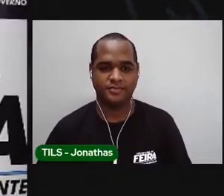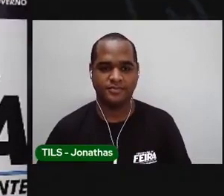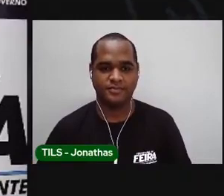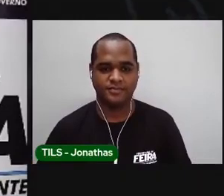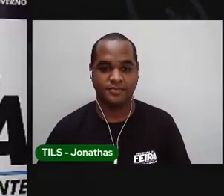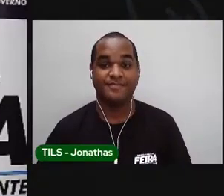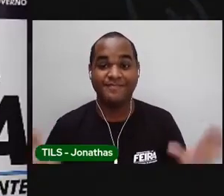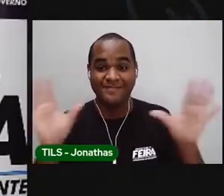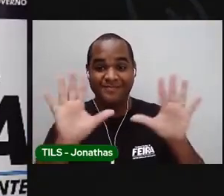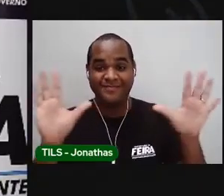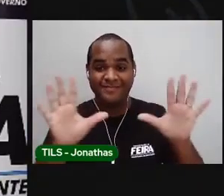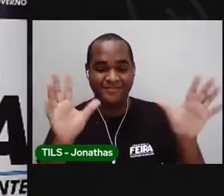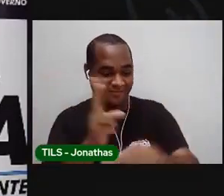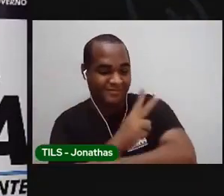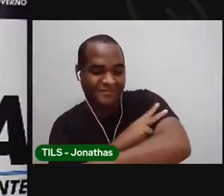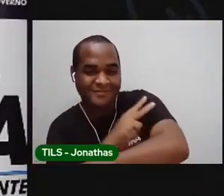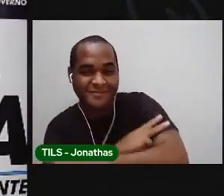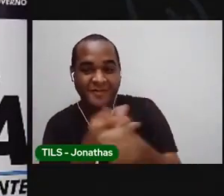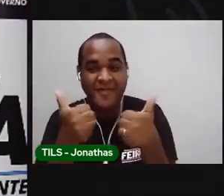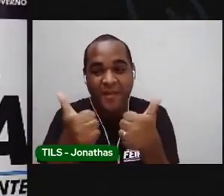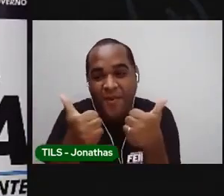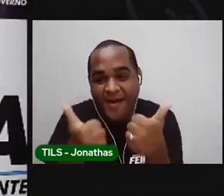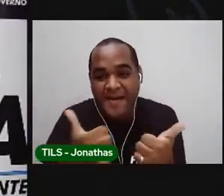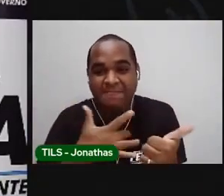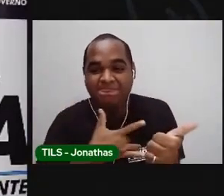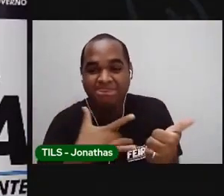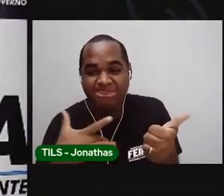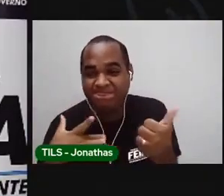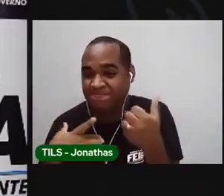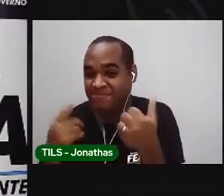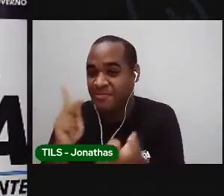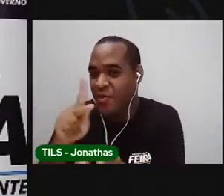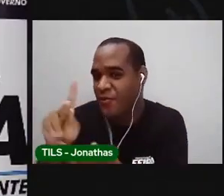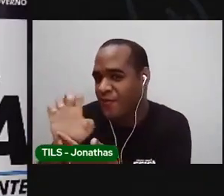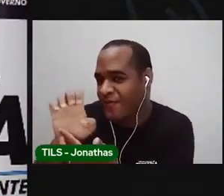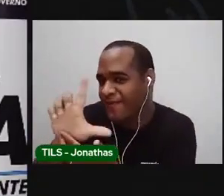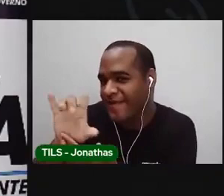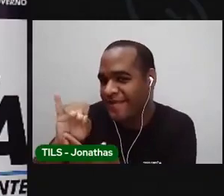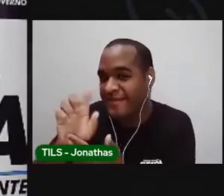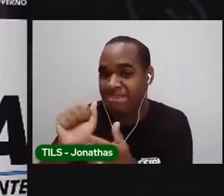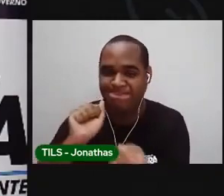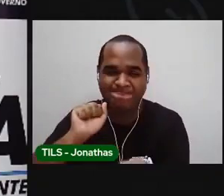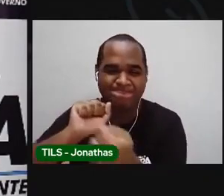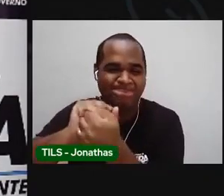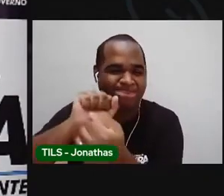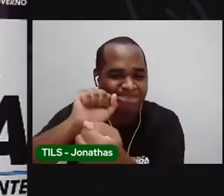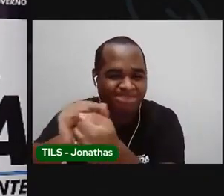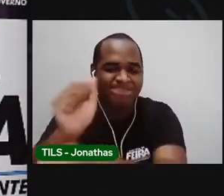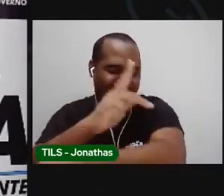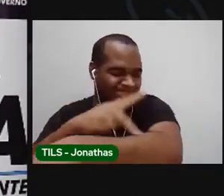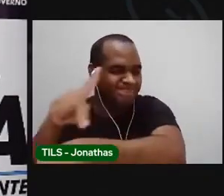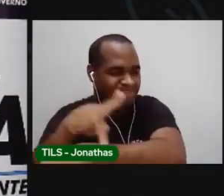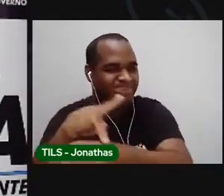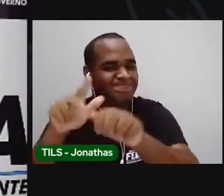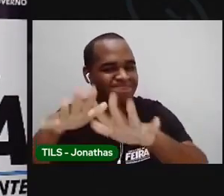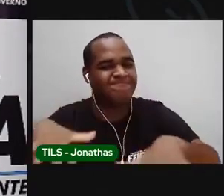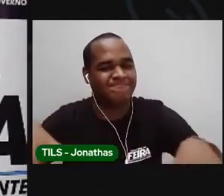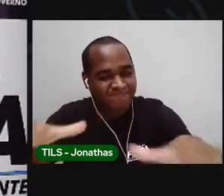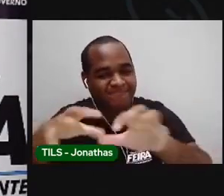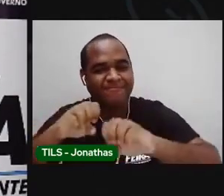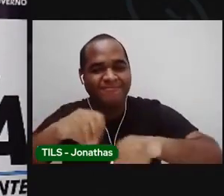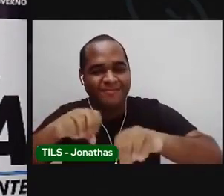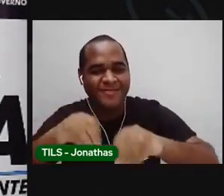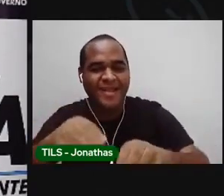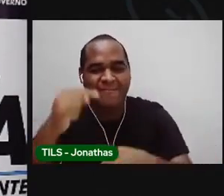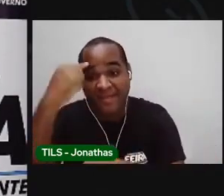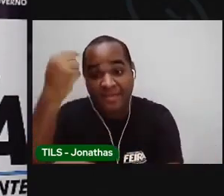Olá, segundo ano, tudo bem com vocês? Eu sou a Proélida e vou acompanhar vocês durante o percurso pedagógico das aulas